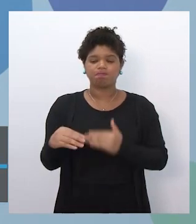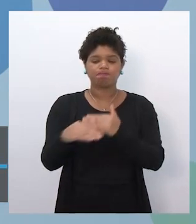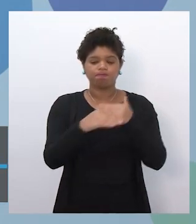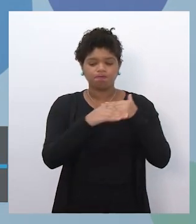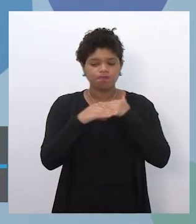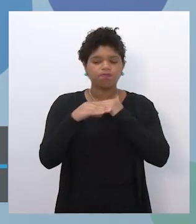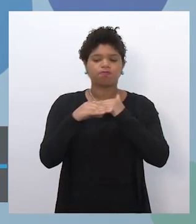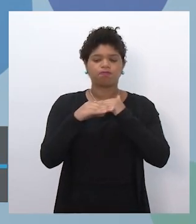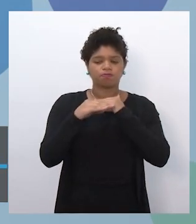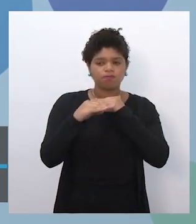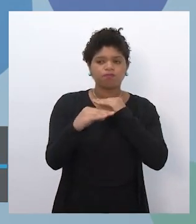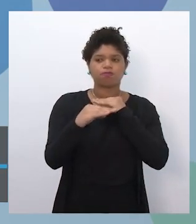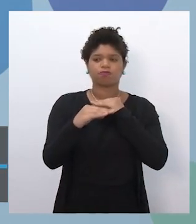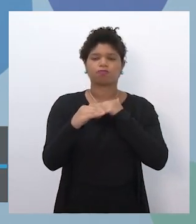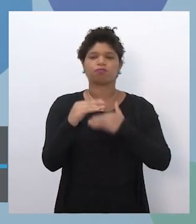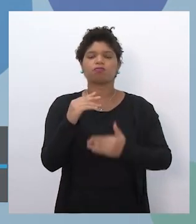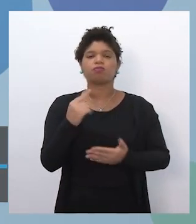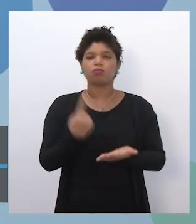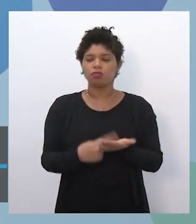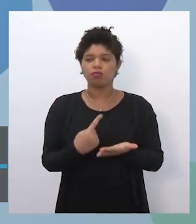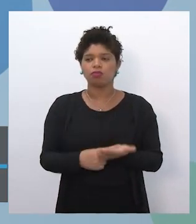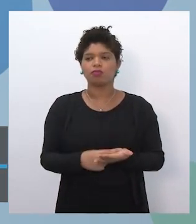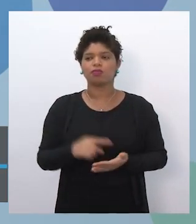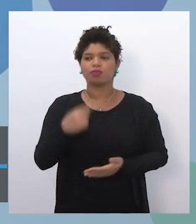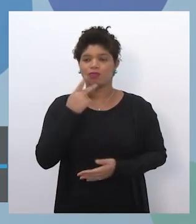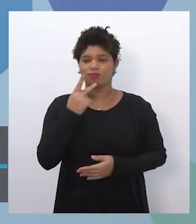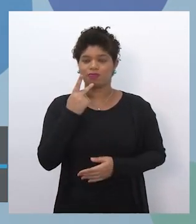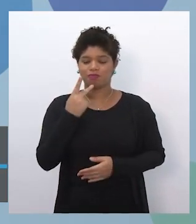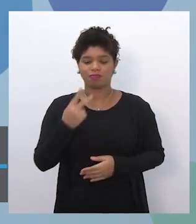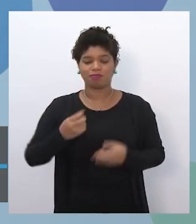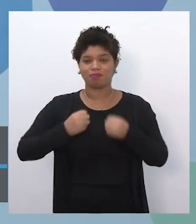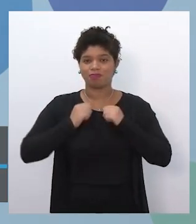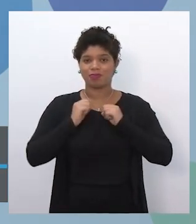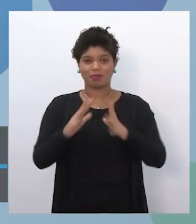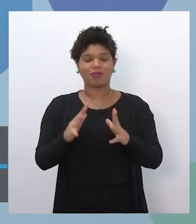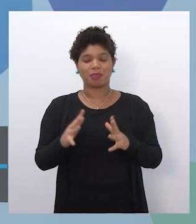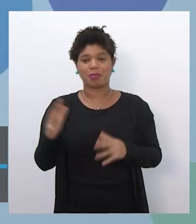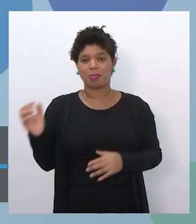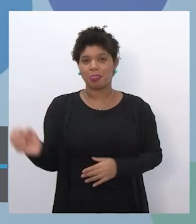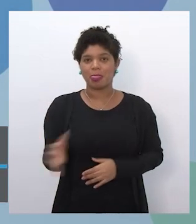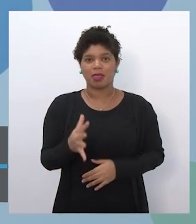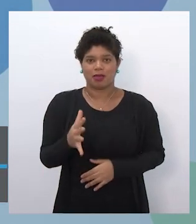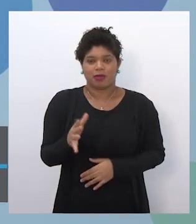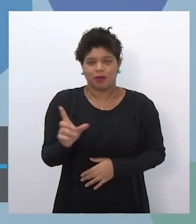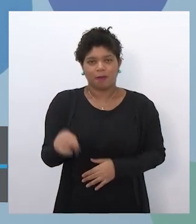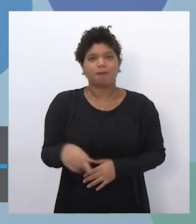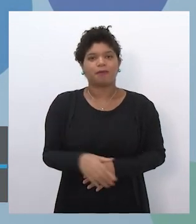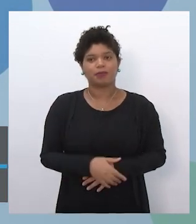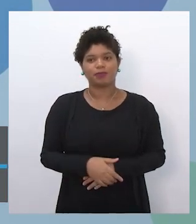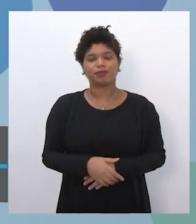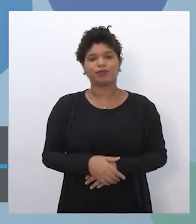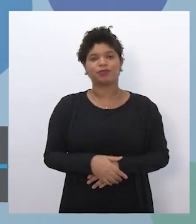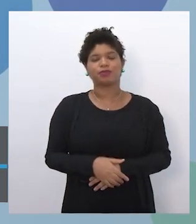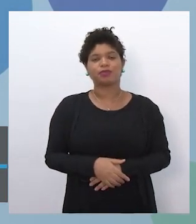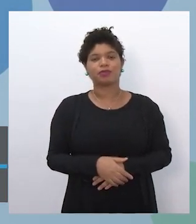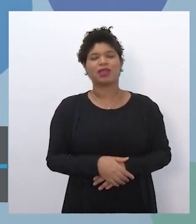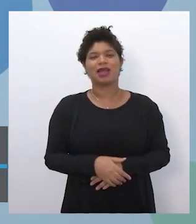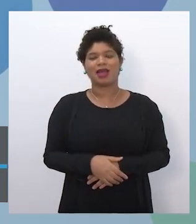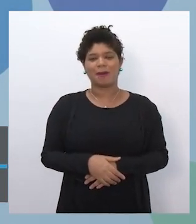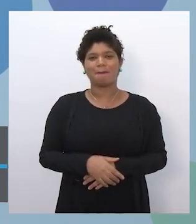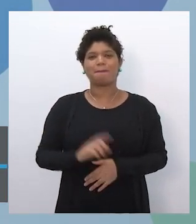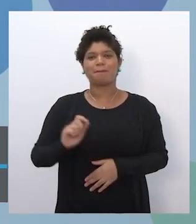processo. Nós estamos falando de uma iniciativa que é muito nova e que, mas que colhe de